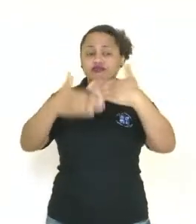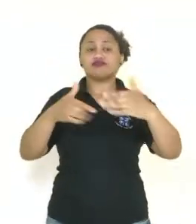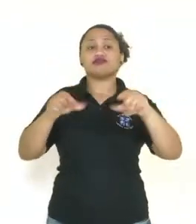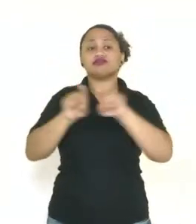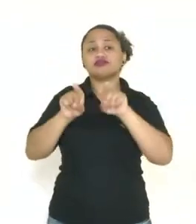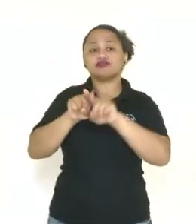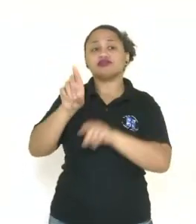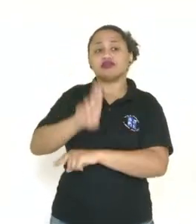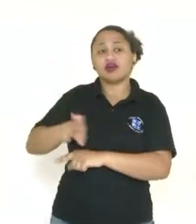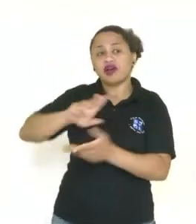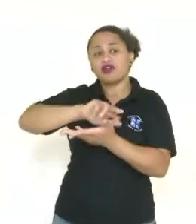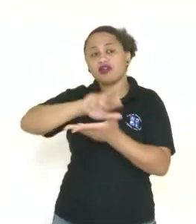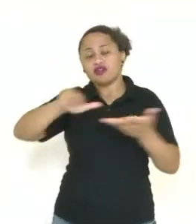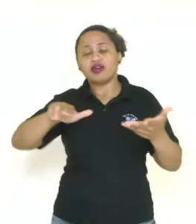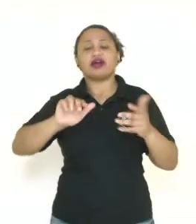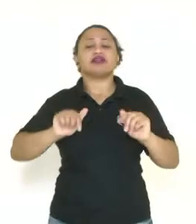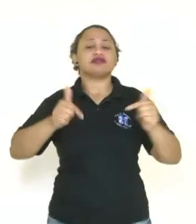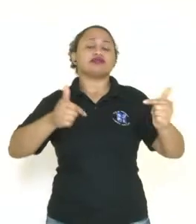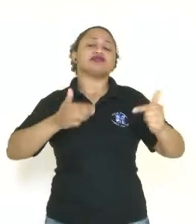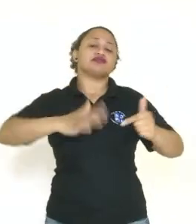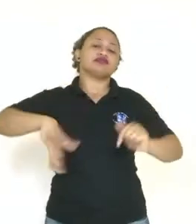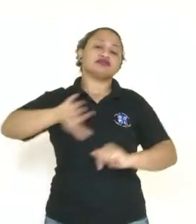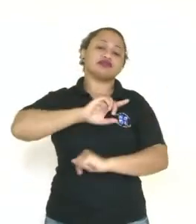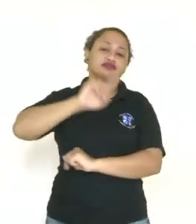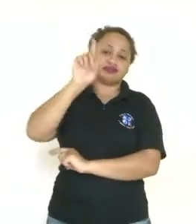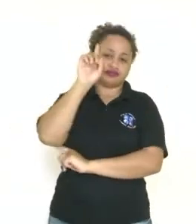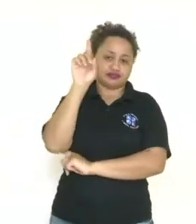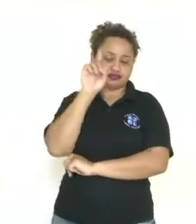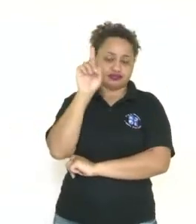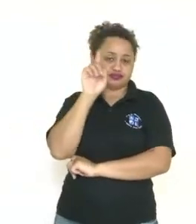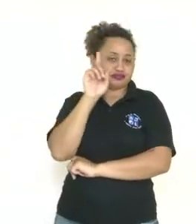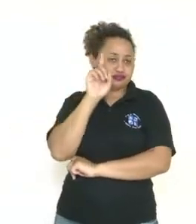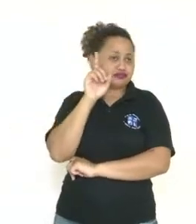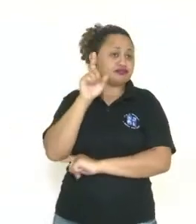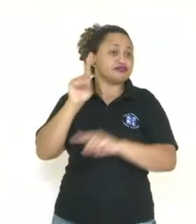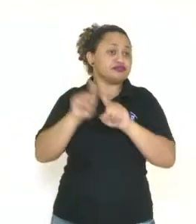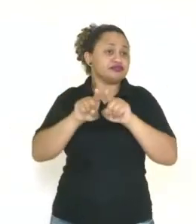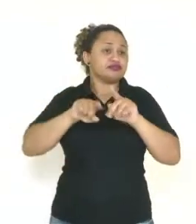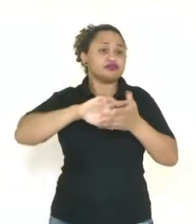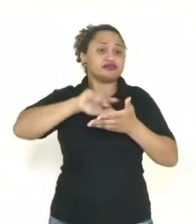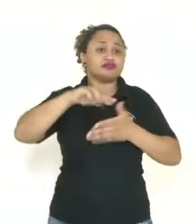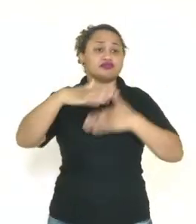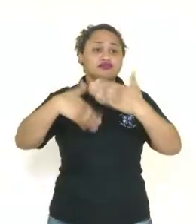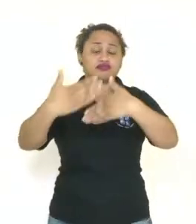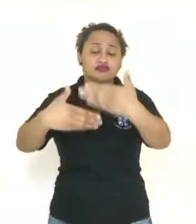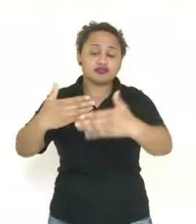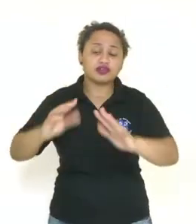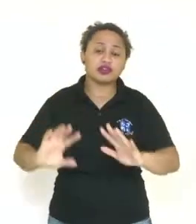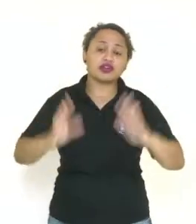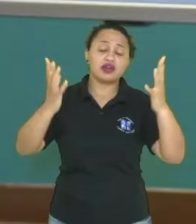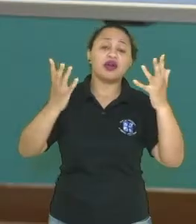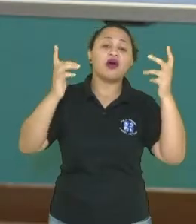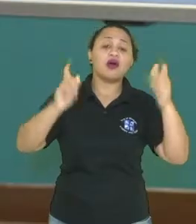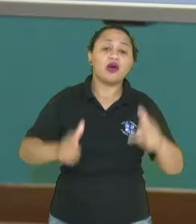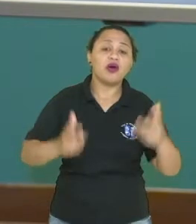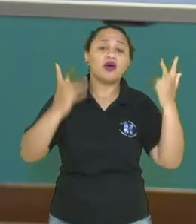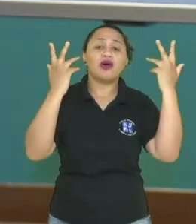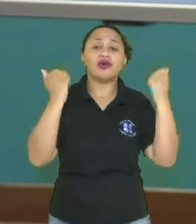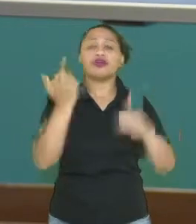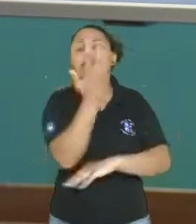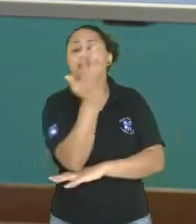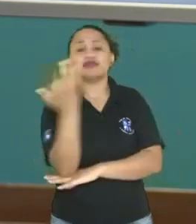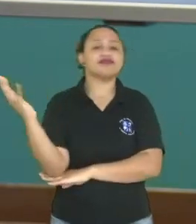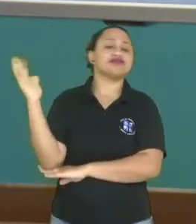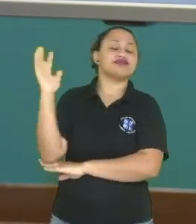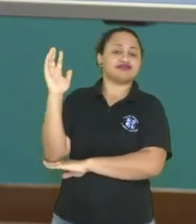utilizada em diversas atividades do cotidiano e nos vários processos que ocorrem na natureza.